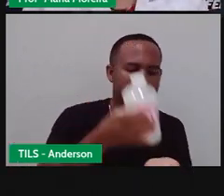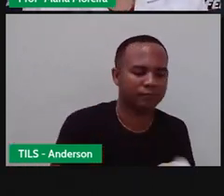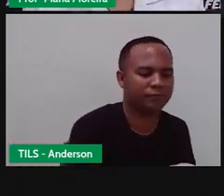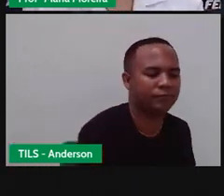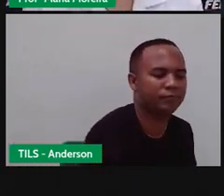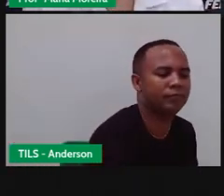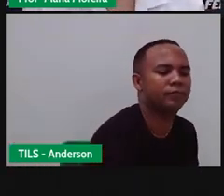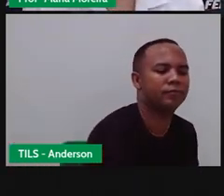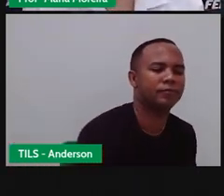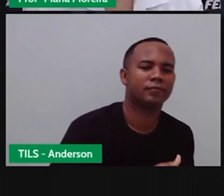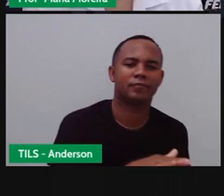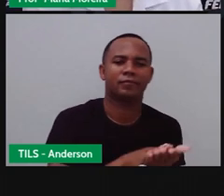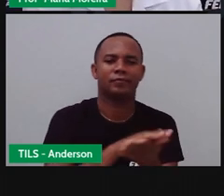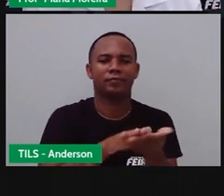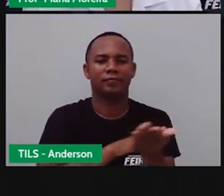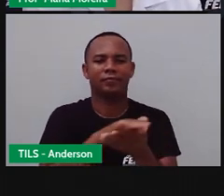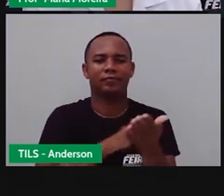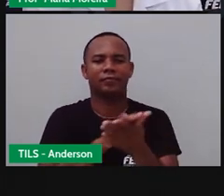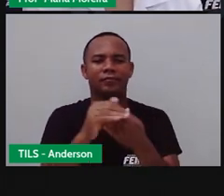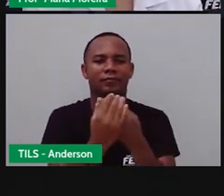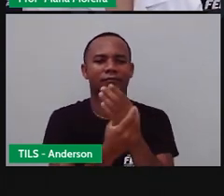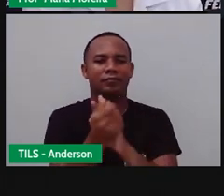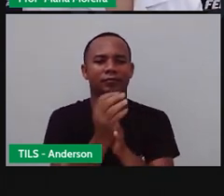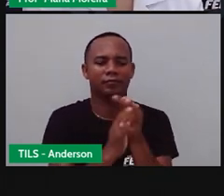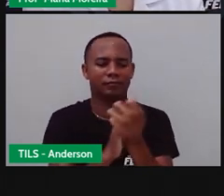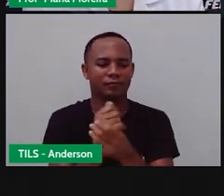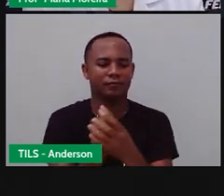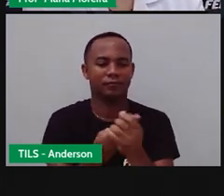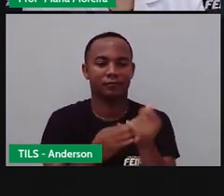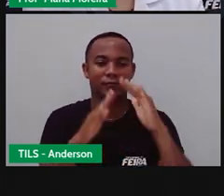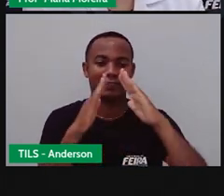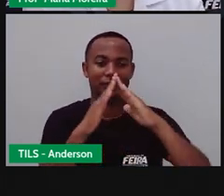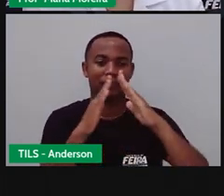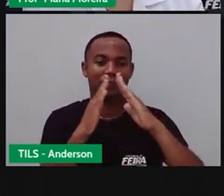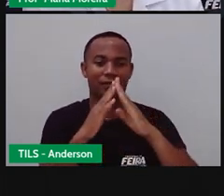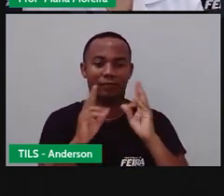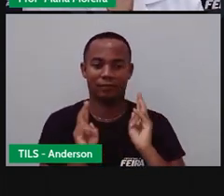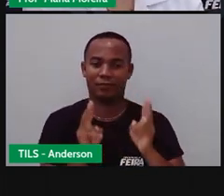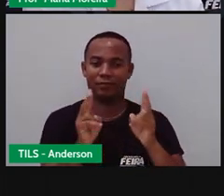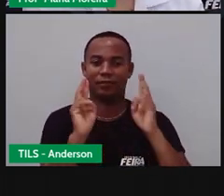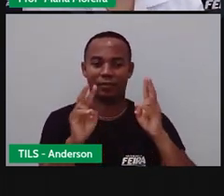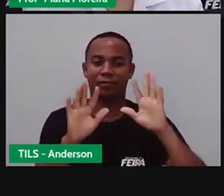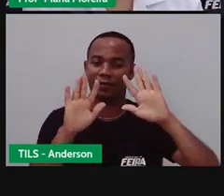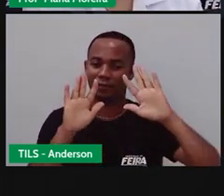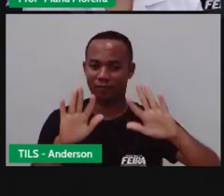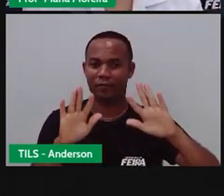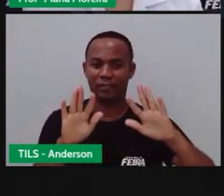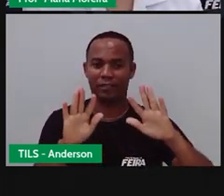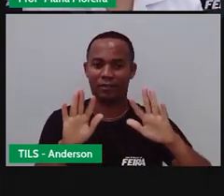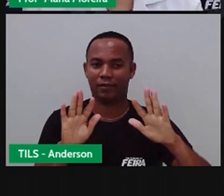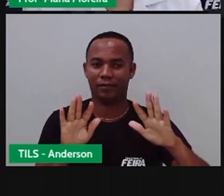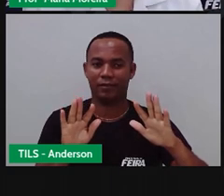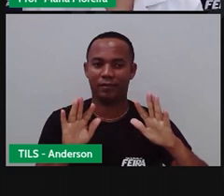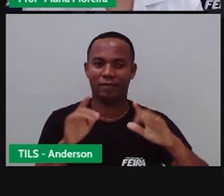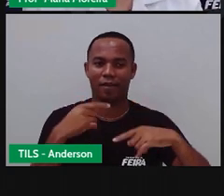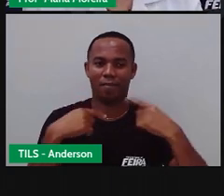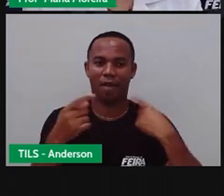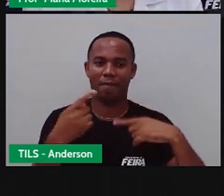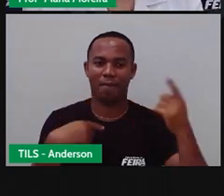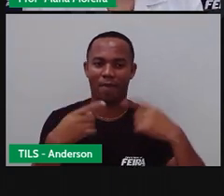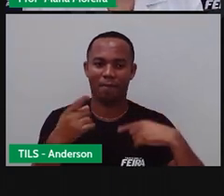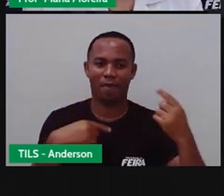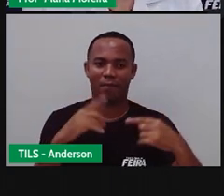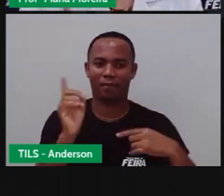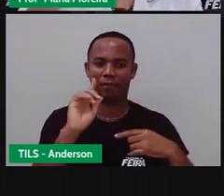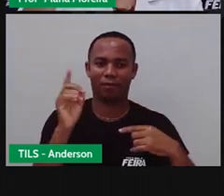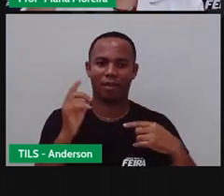Respeitem aí o isolamento social, o distanciamento também. Usem álcool em gel, usem máscara, se protegem, se cuidem, fiquem